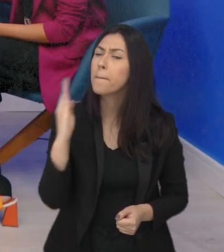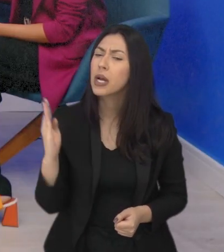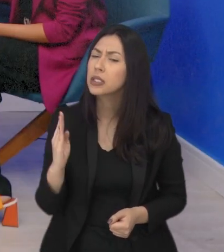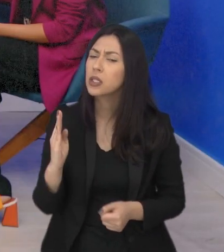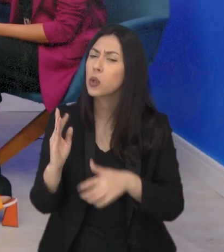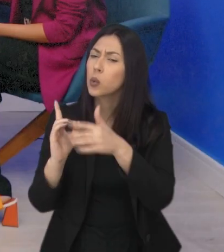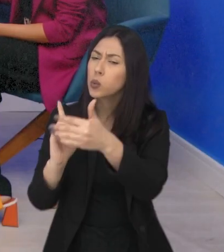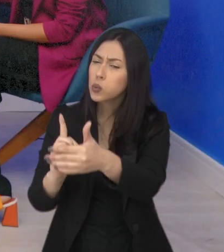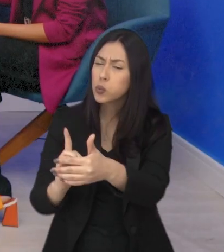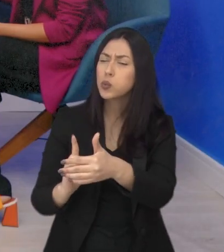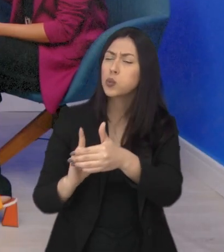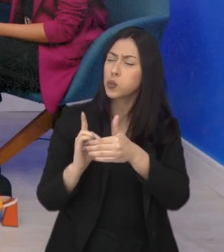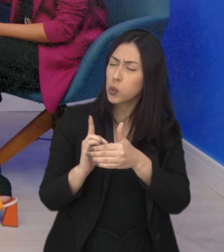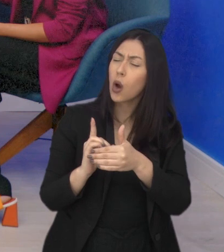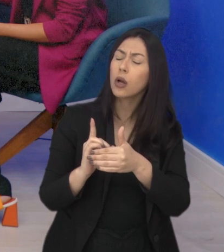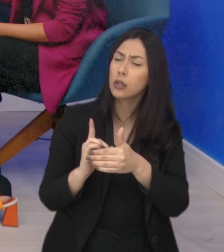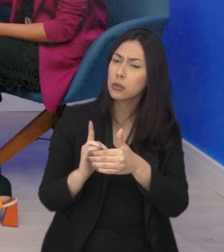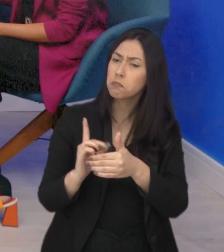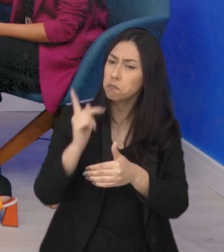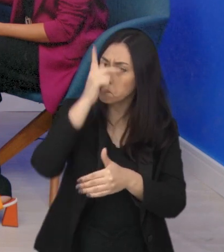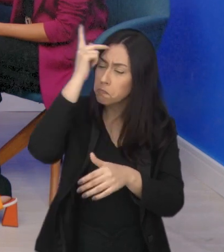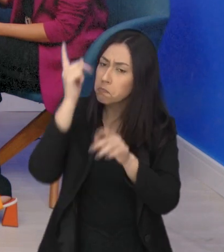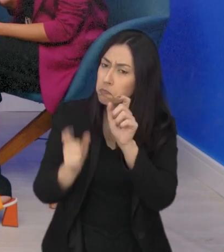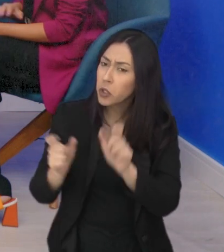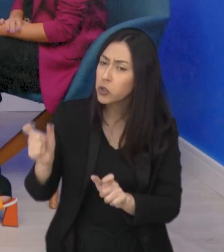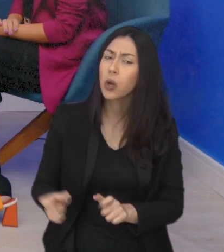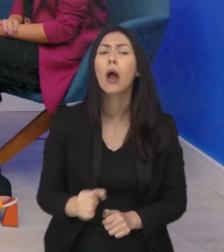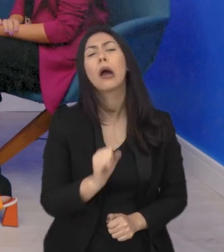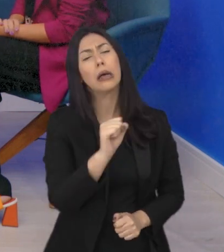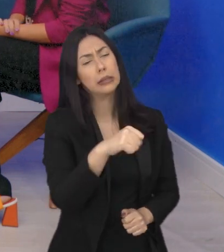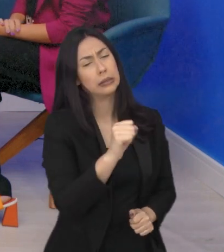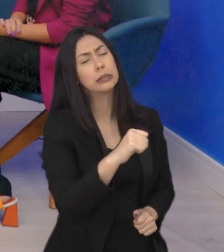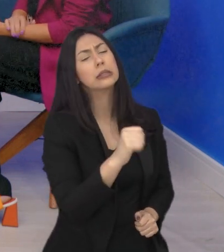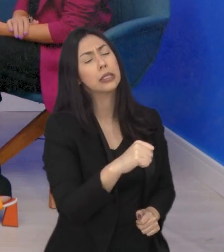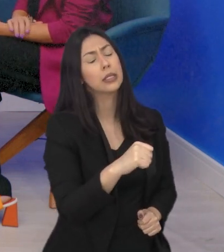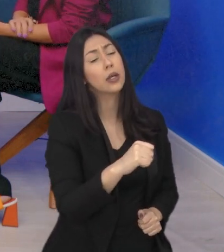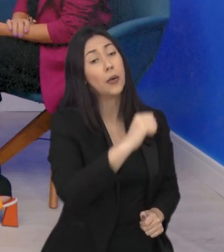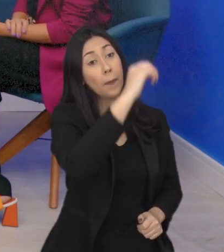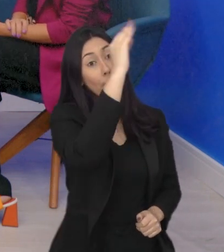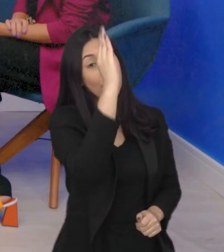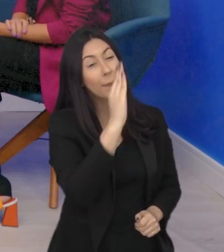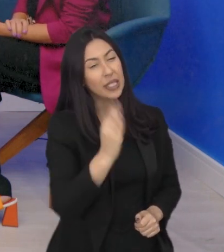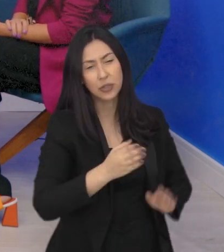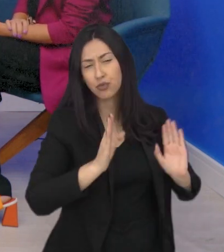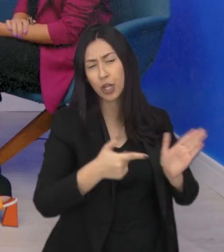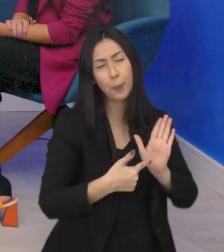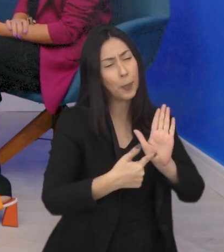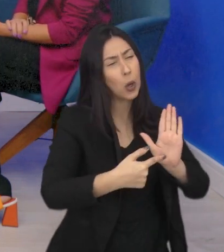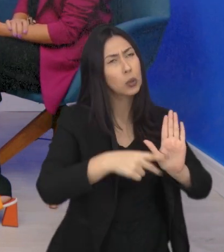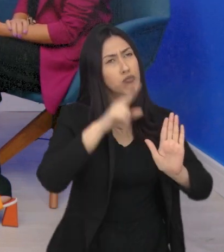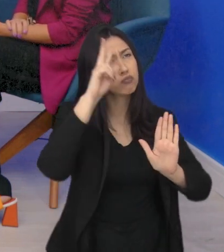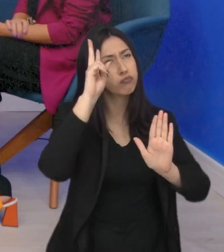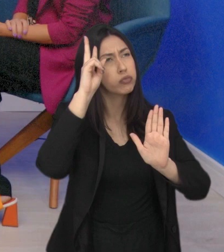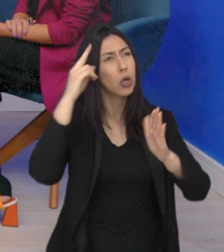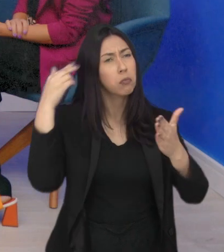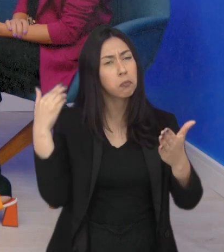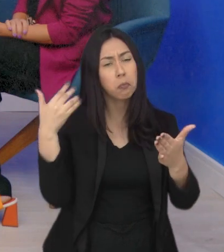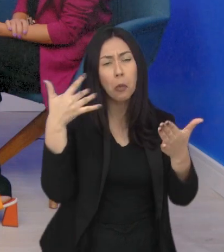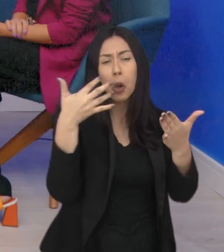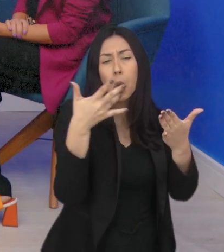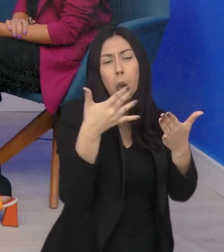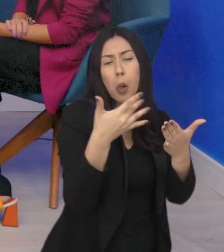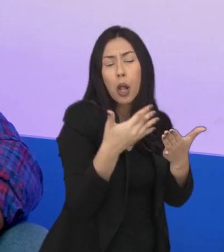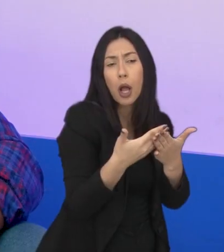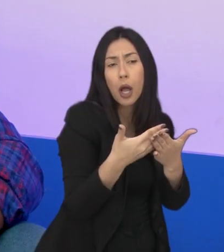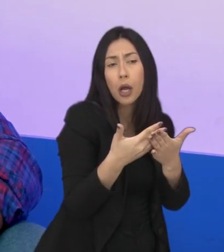acolhe muito, que abriga muito essas pessoas? Sim, sim. O Brasil, ele tem um histórico, né? Porque o Brasil, ele